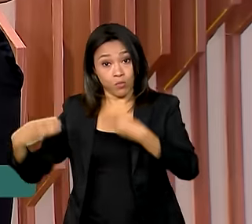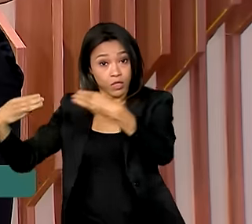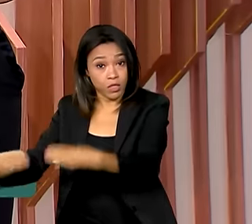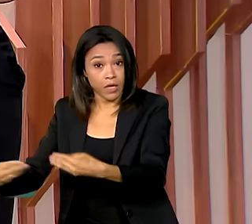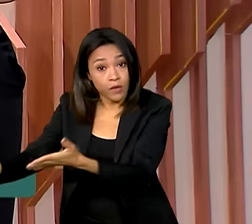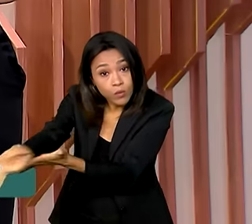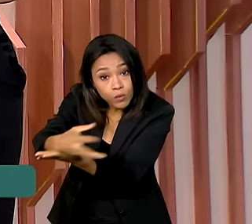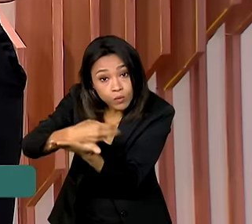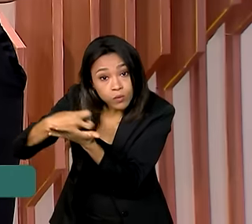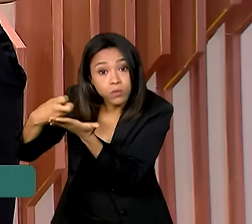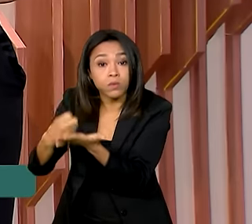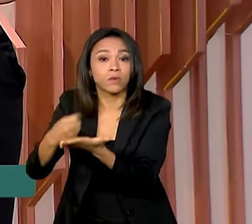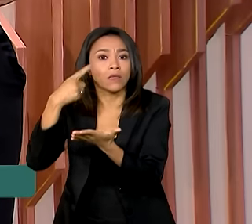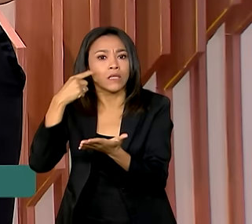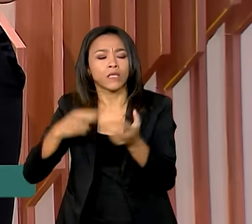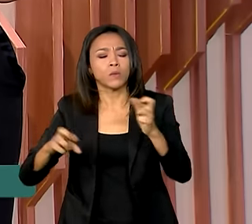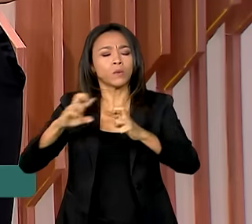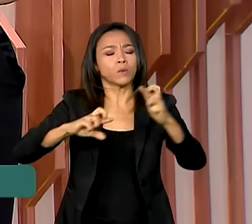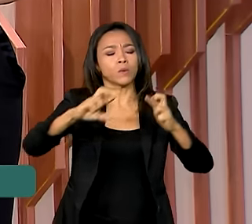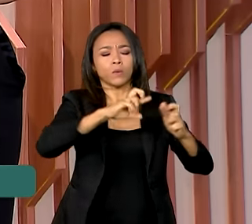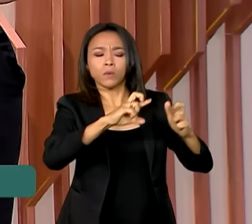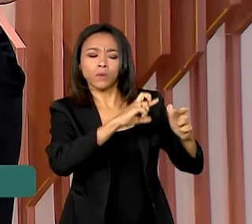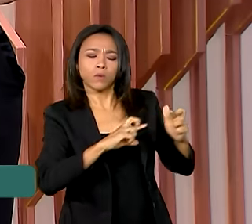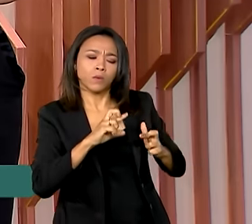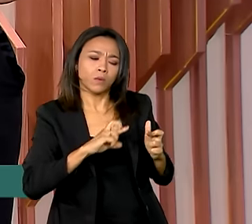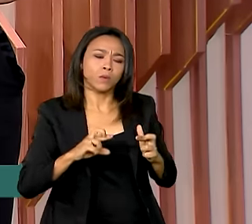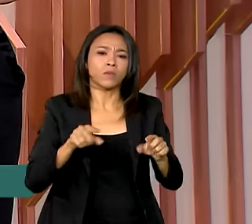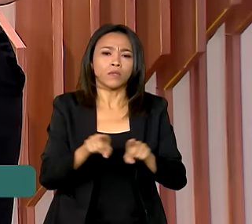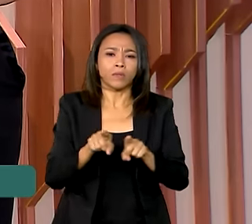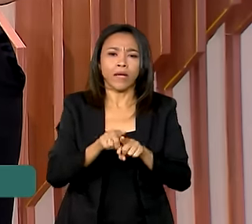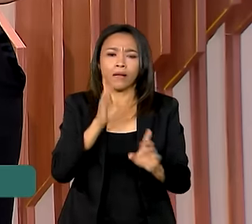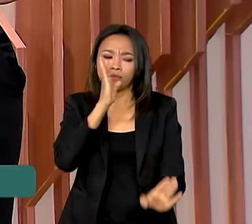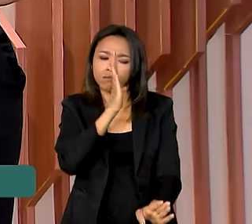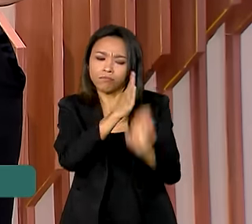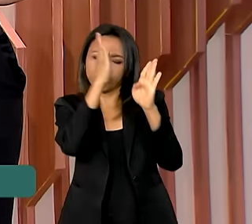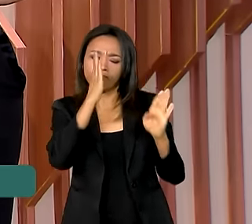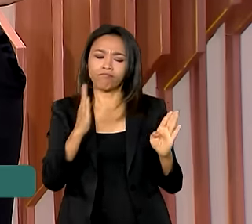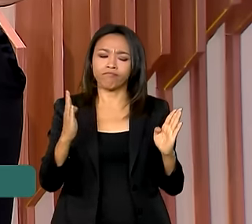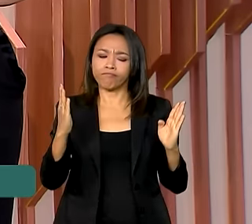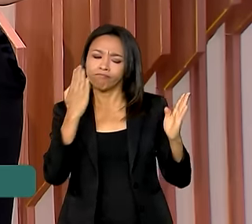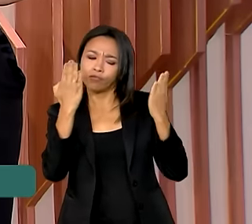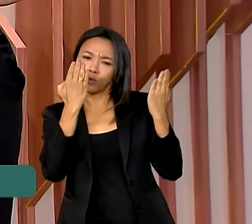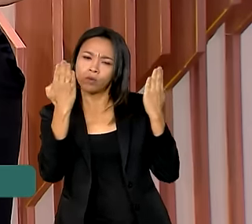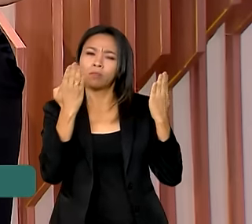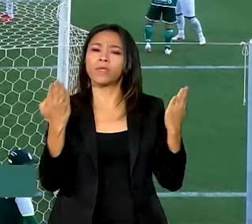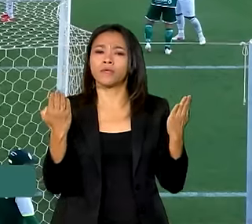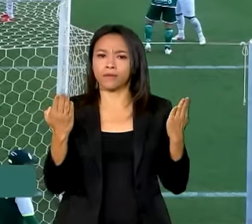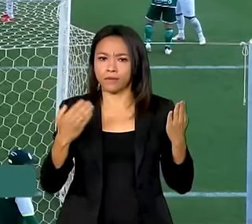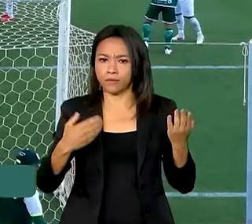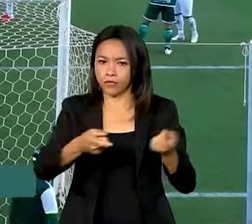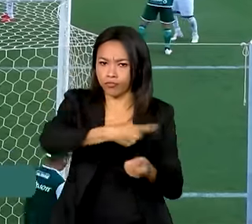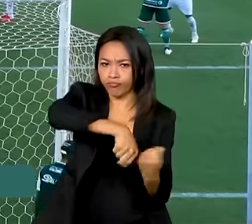com novas frentes de monitoramento e inteligência para identificar movimentações suspeitas.